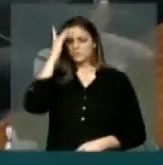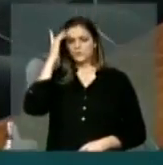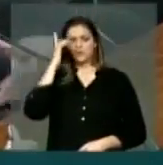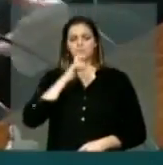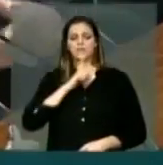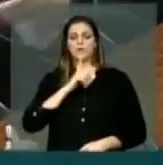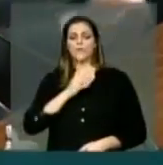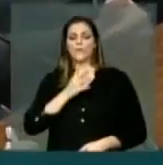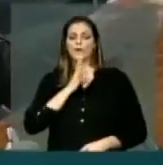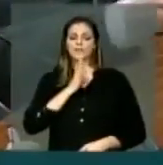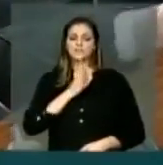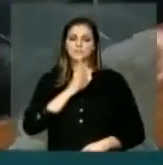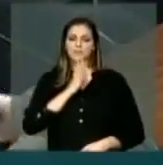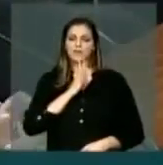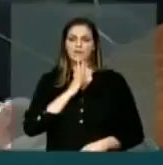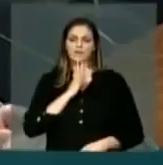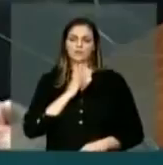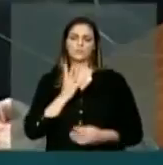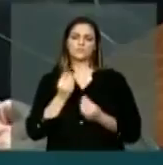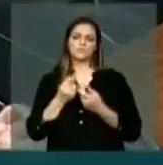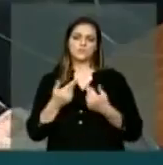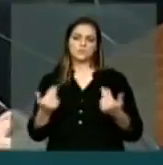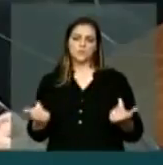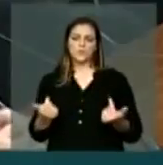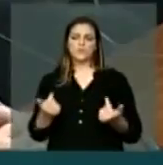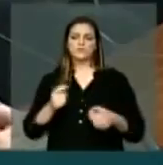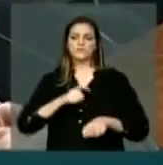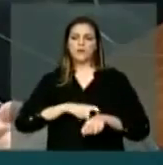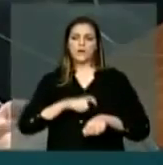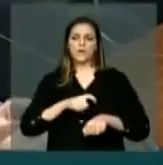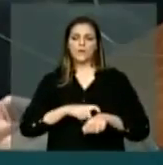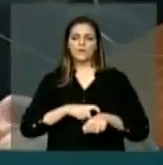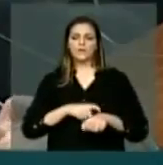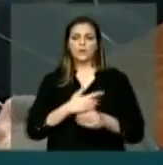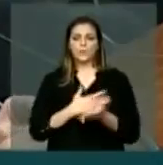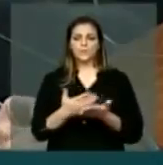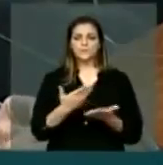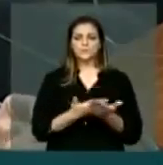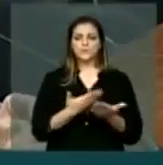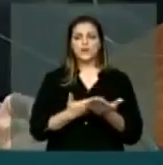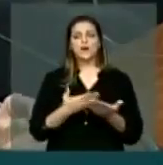ser aproveitado no ensinar, eu acho fantástico.